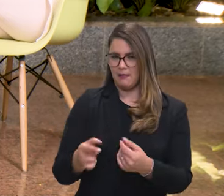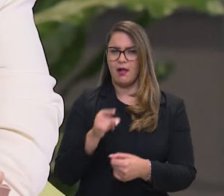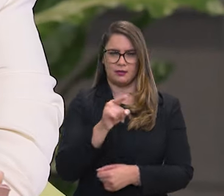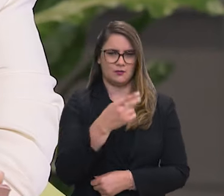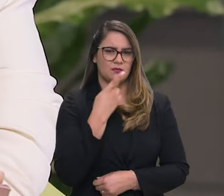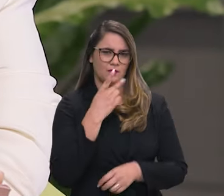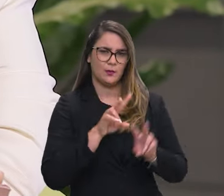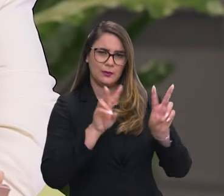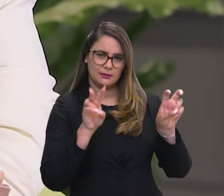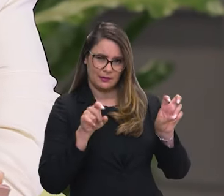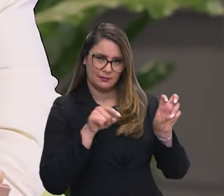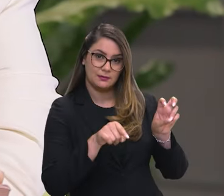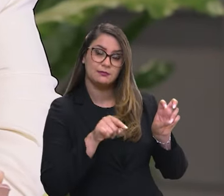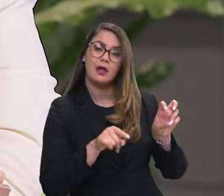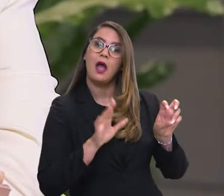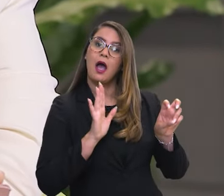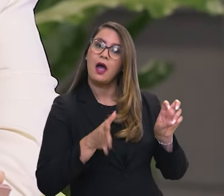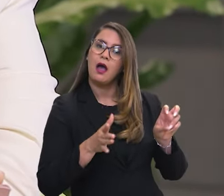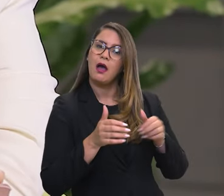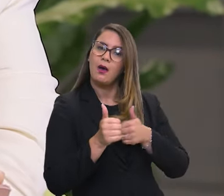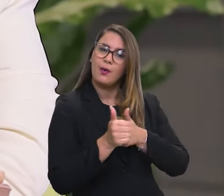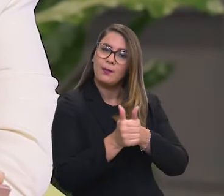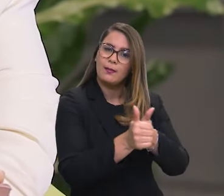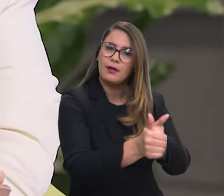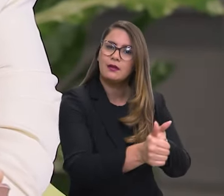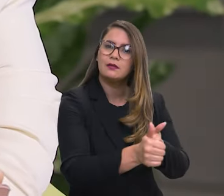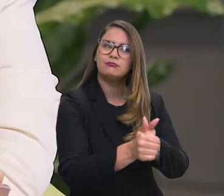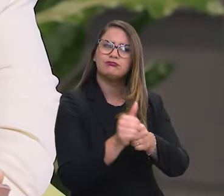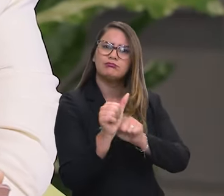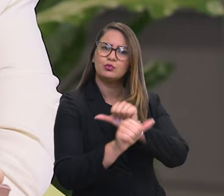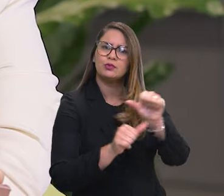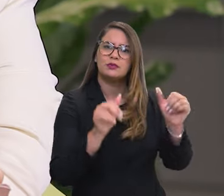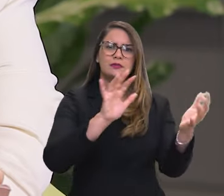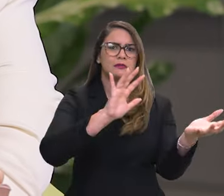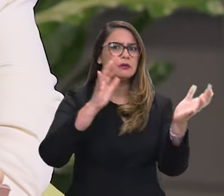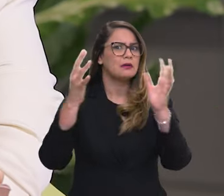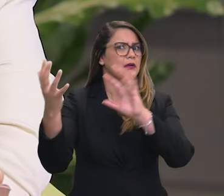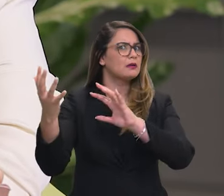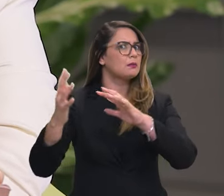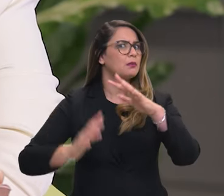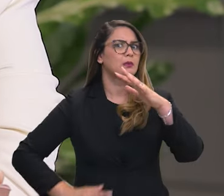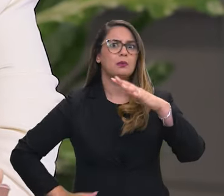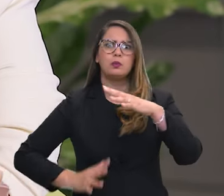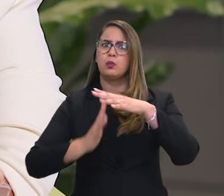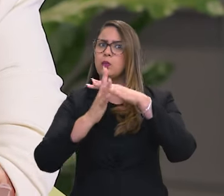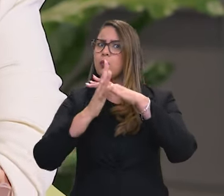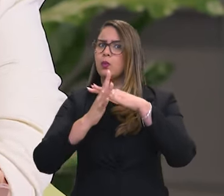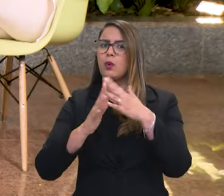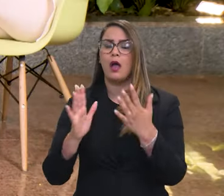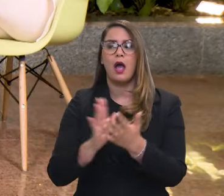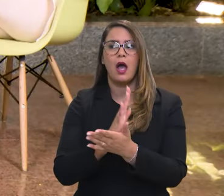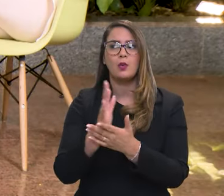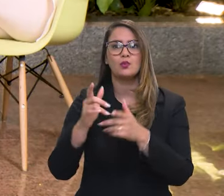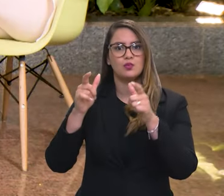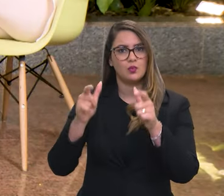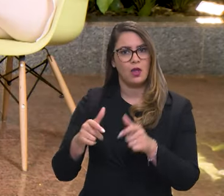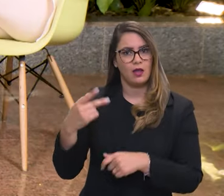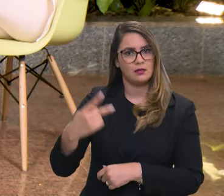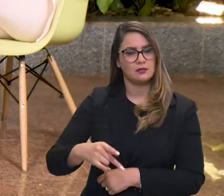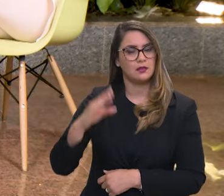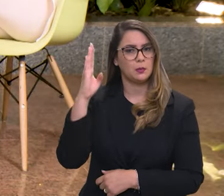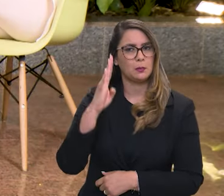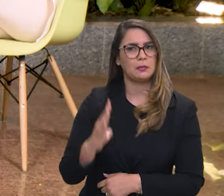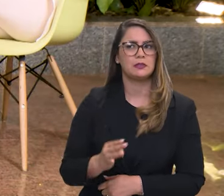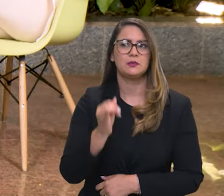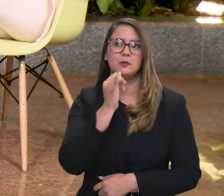a gente já está acompanhando uma mudança climática absurda e muitos lugares aqui no Brasil, por exemplo, o Amazonas,